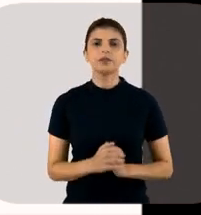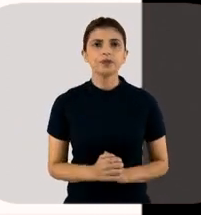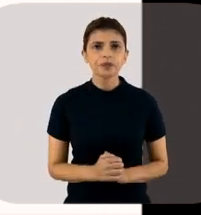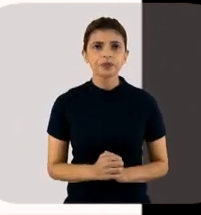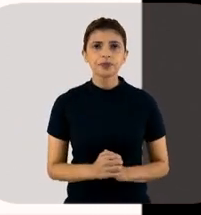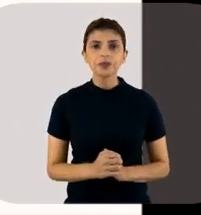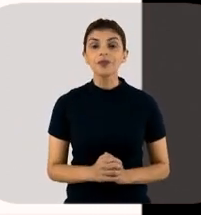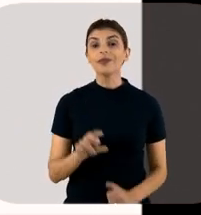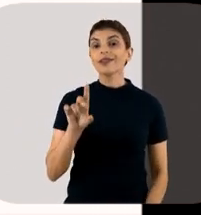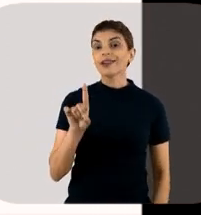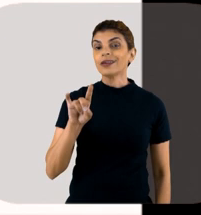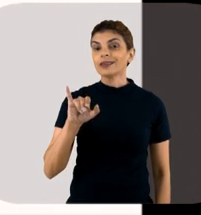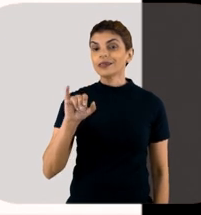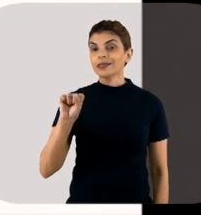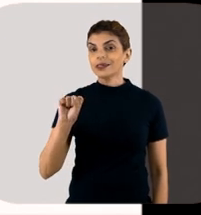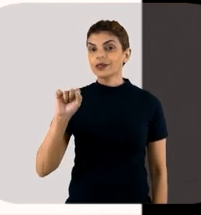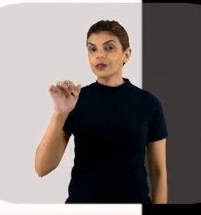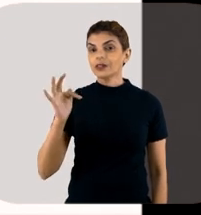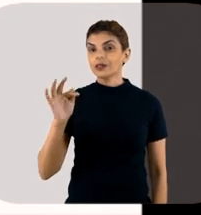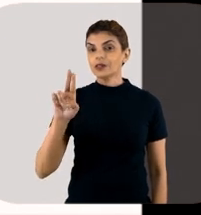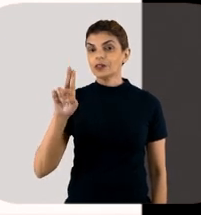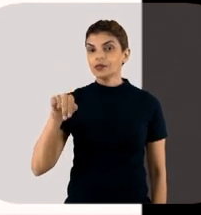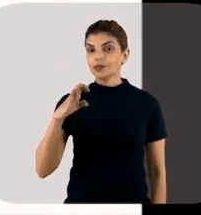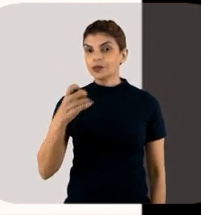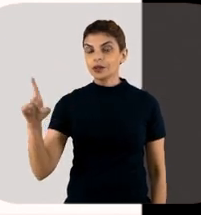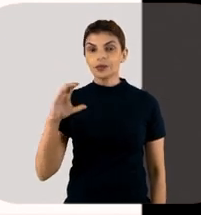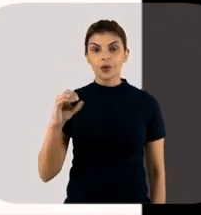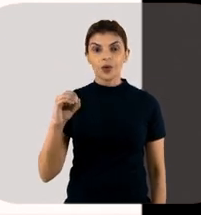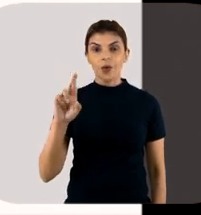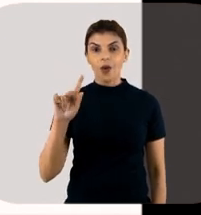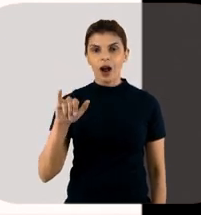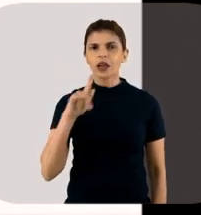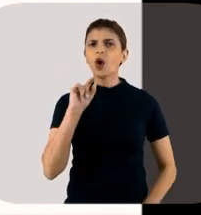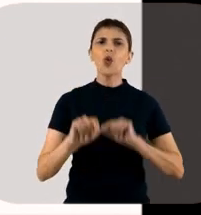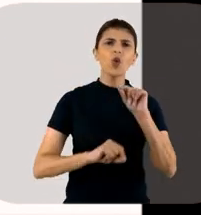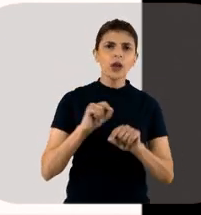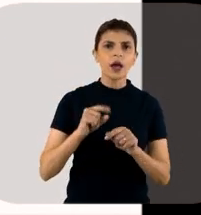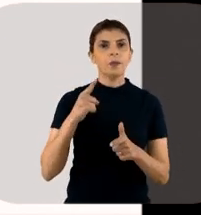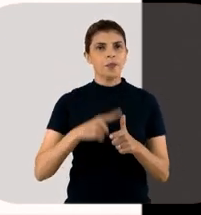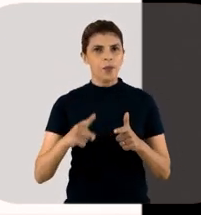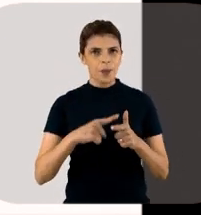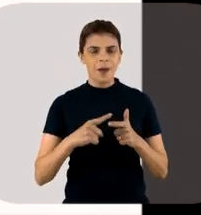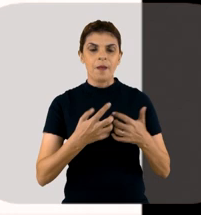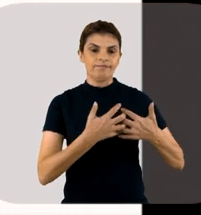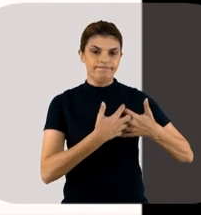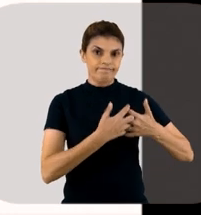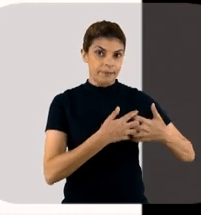E o que seria a disfunção orgânica? Seria uma alteração de lactato,